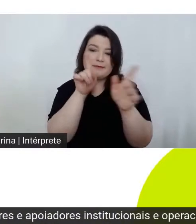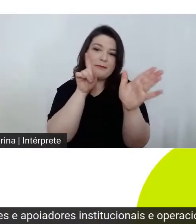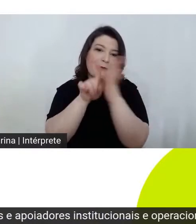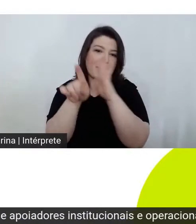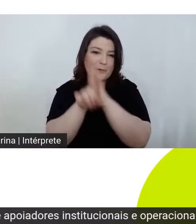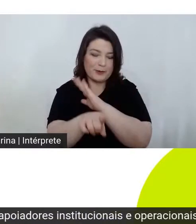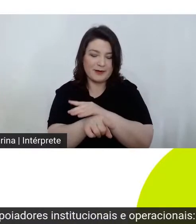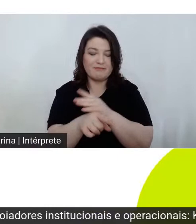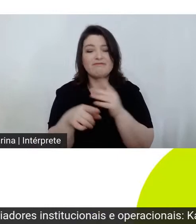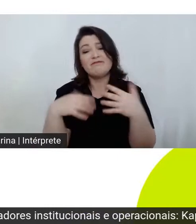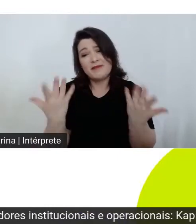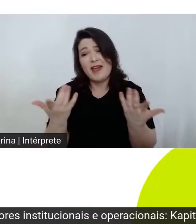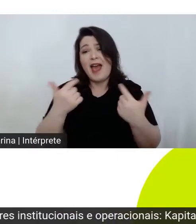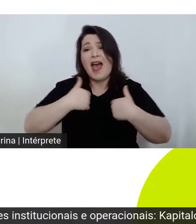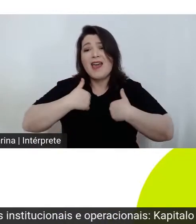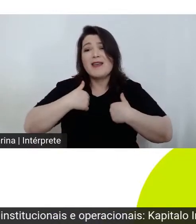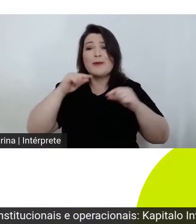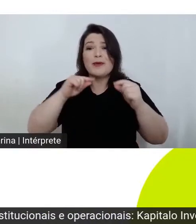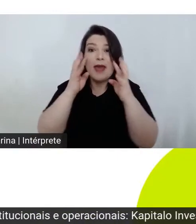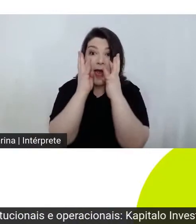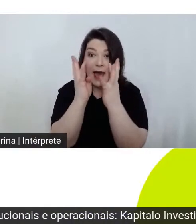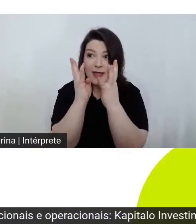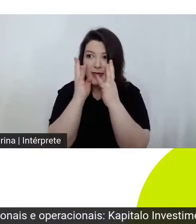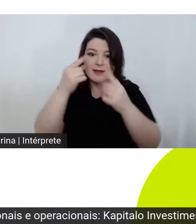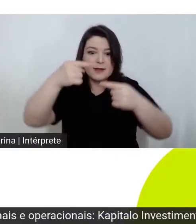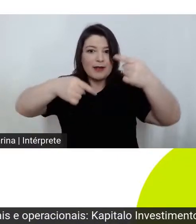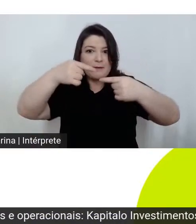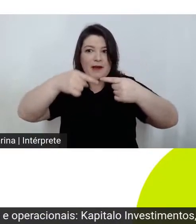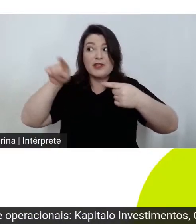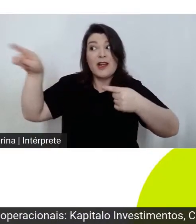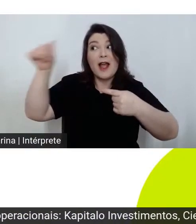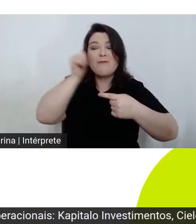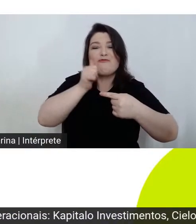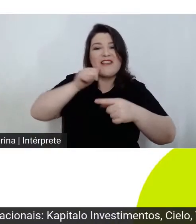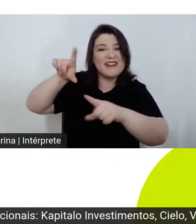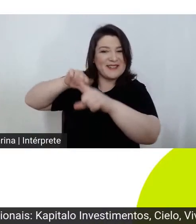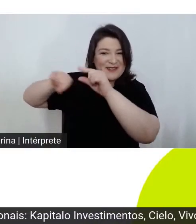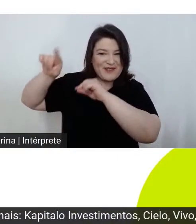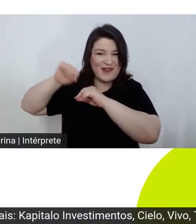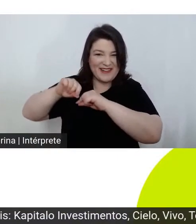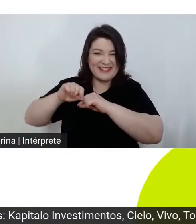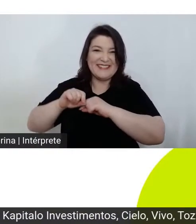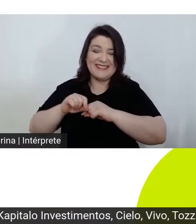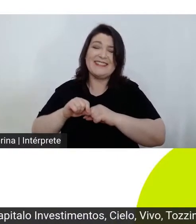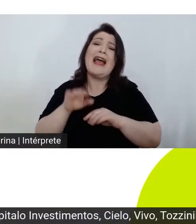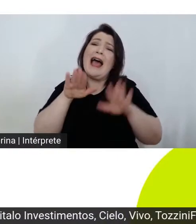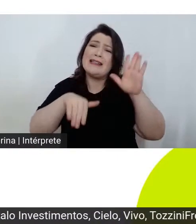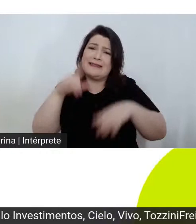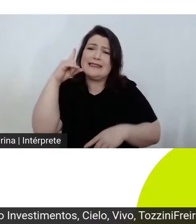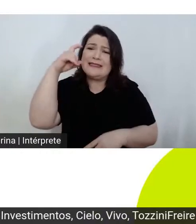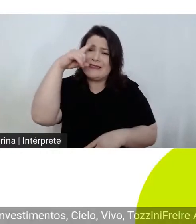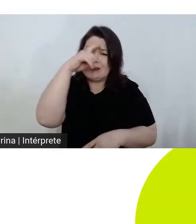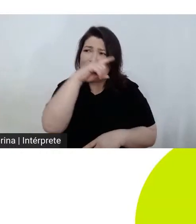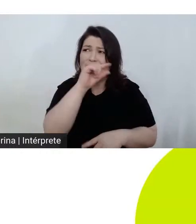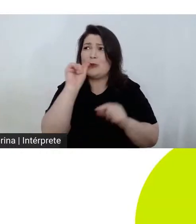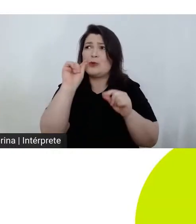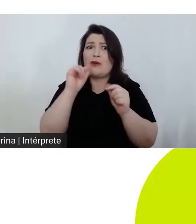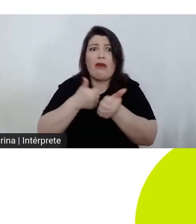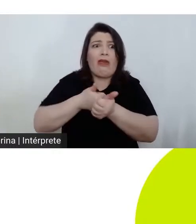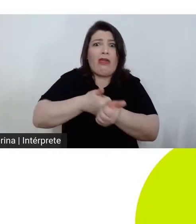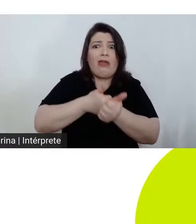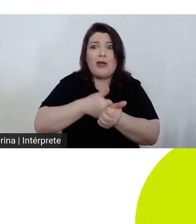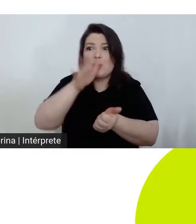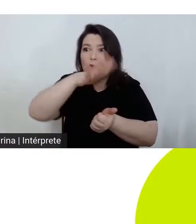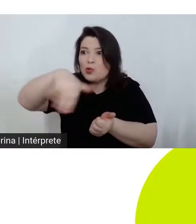assim eu posso ficar mais atenta ao debate. Às vezes é muito difícil acompanhar tudo que todos